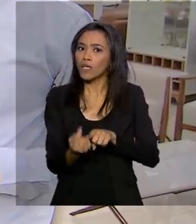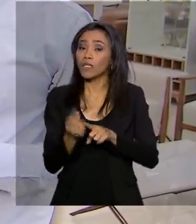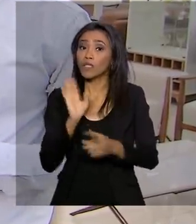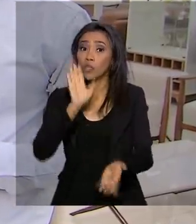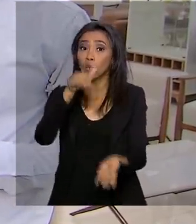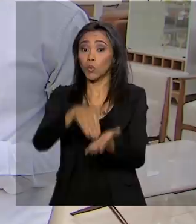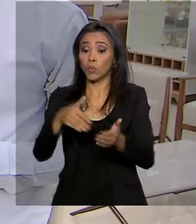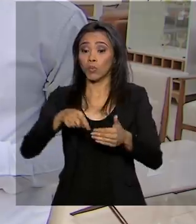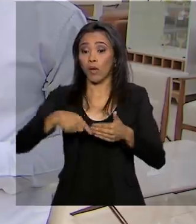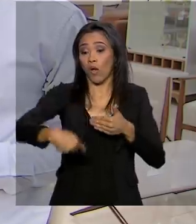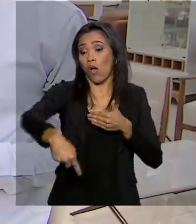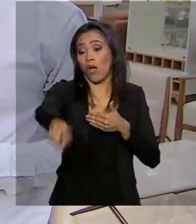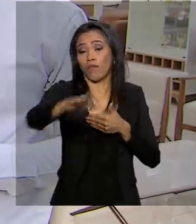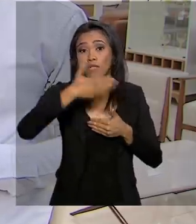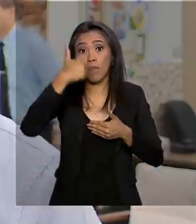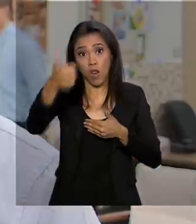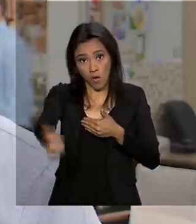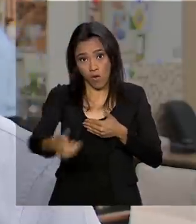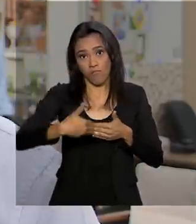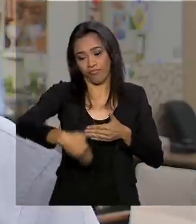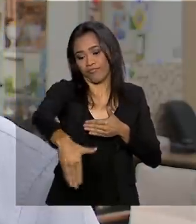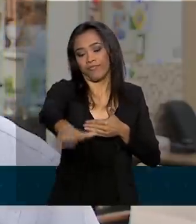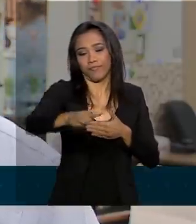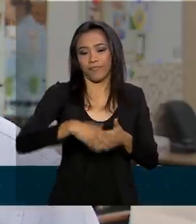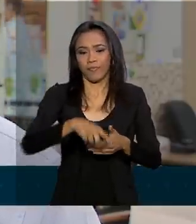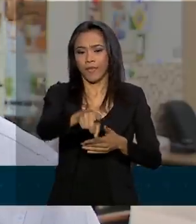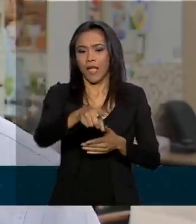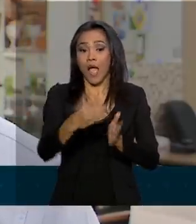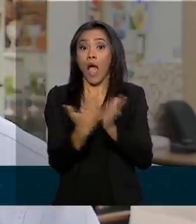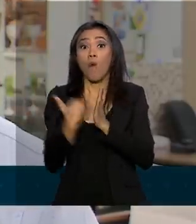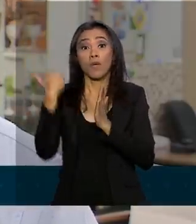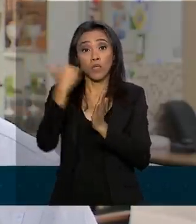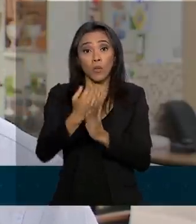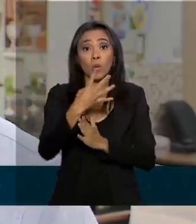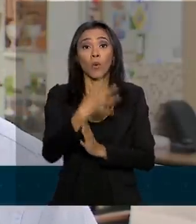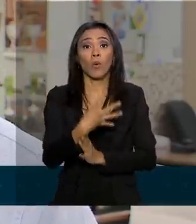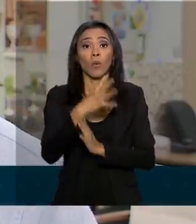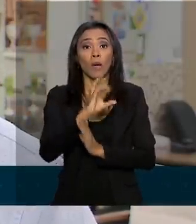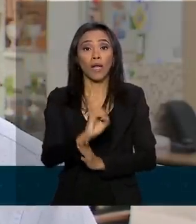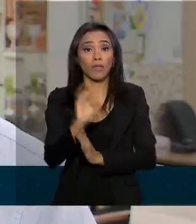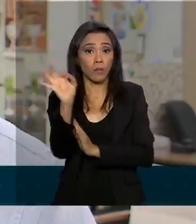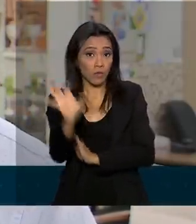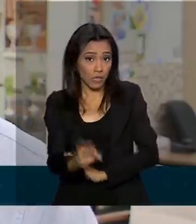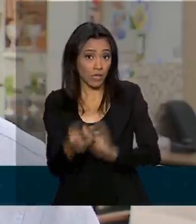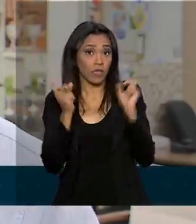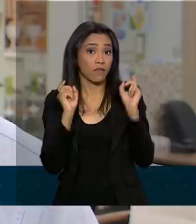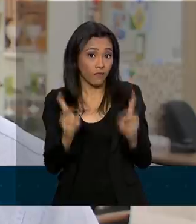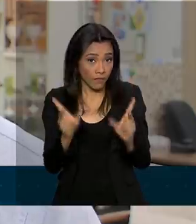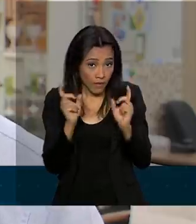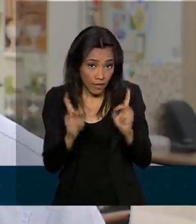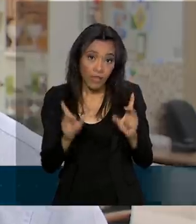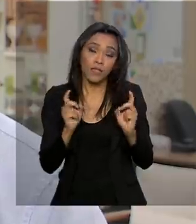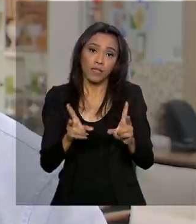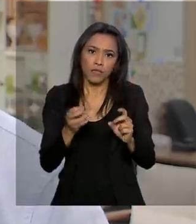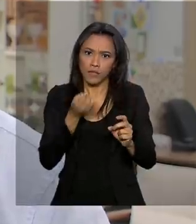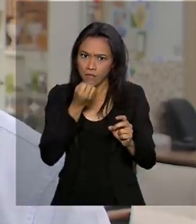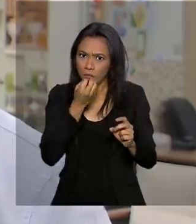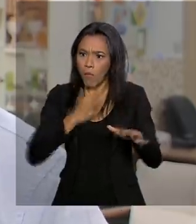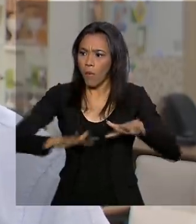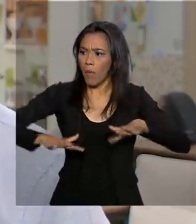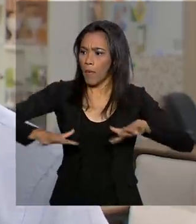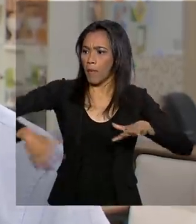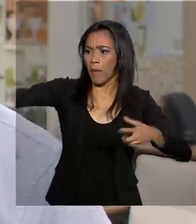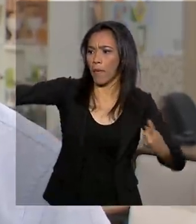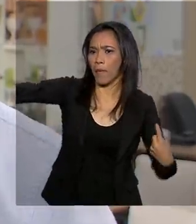promoção será ainda melhor. As vendas aumentaram 40% e tem dado bastante movimento, e a nossa